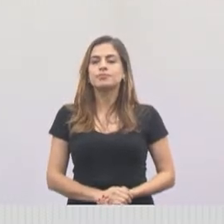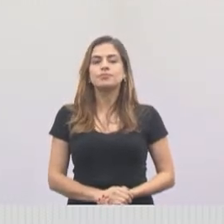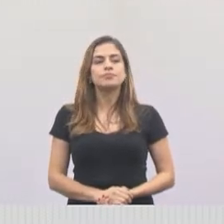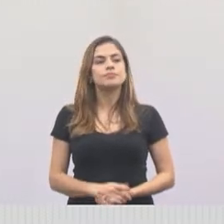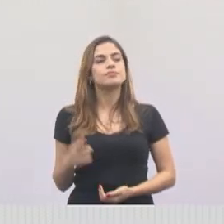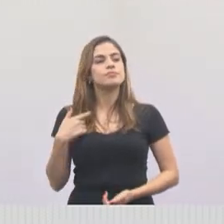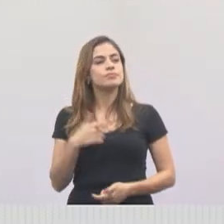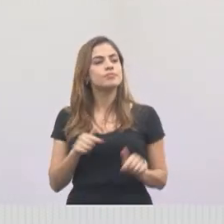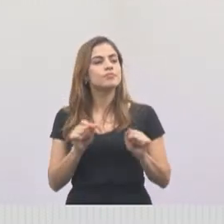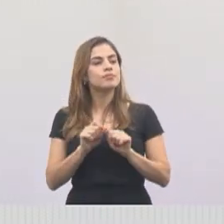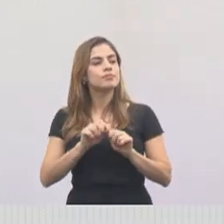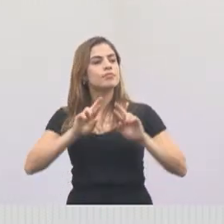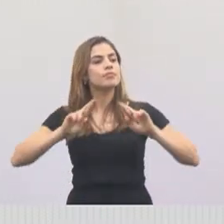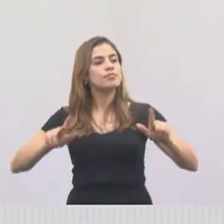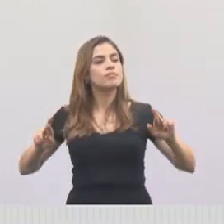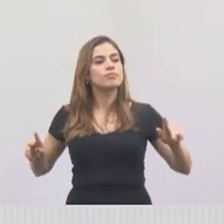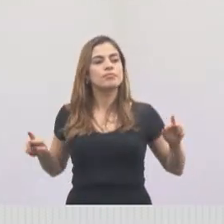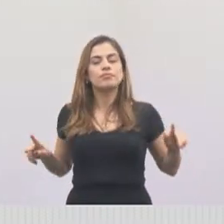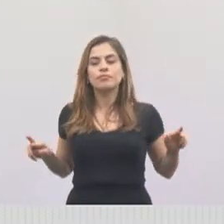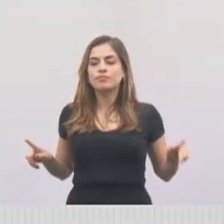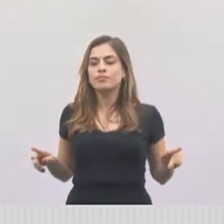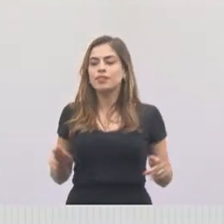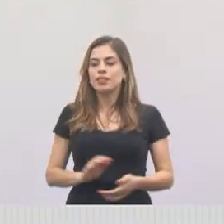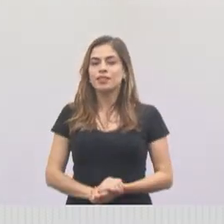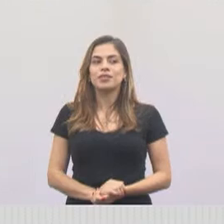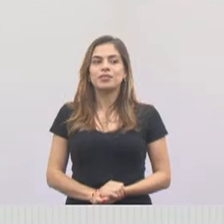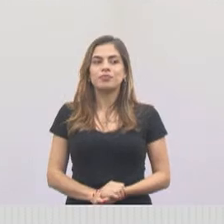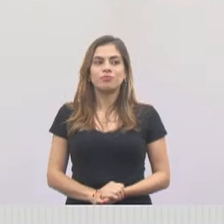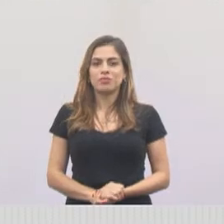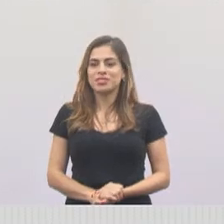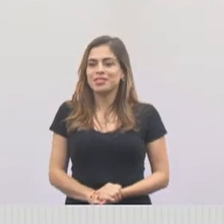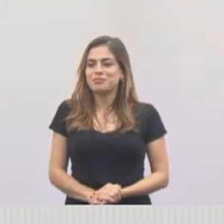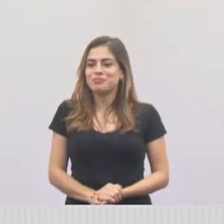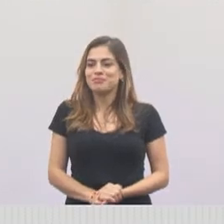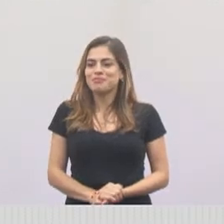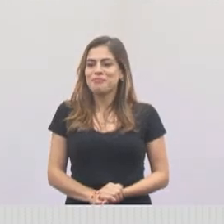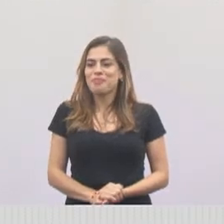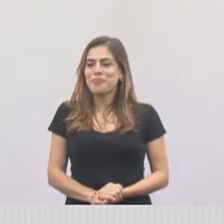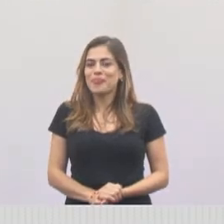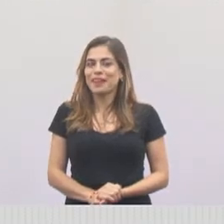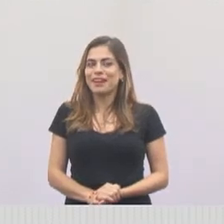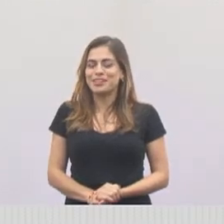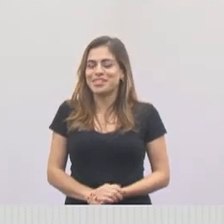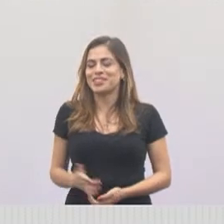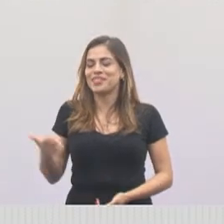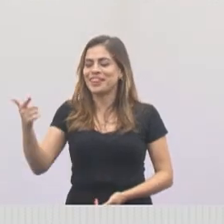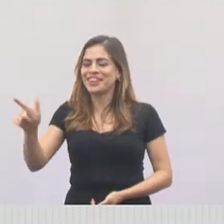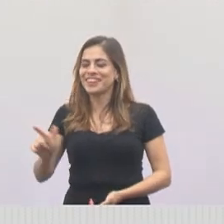a diferença por essas pessoas. Ok? Pode ir para o próximo.